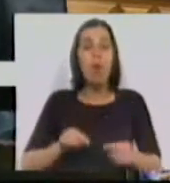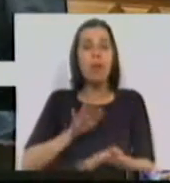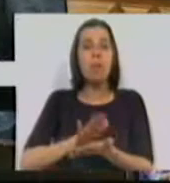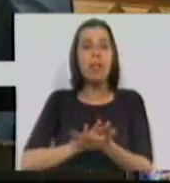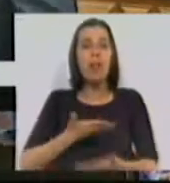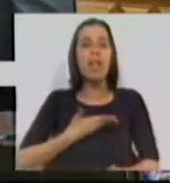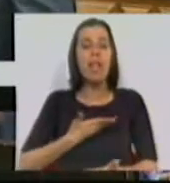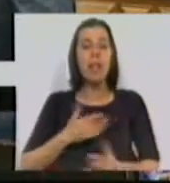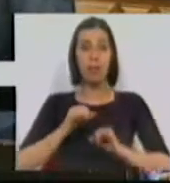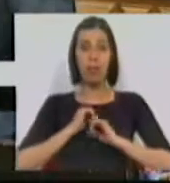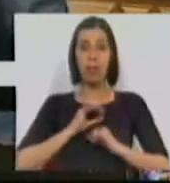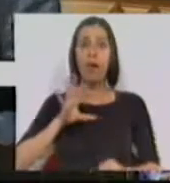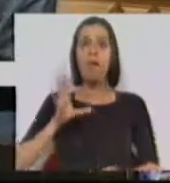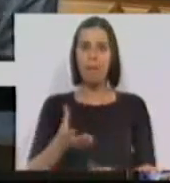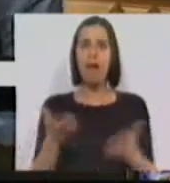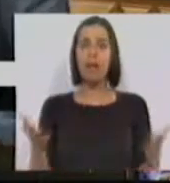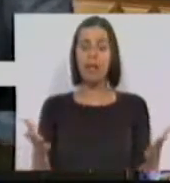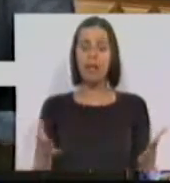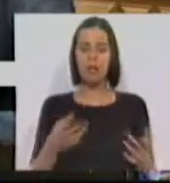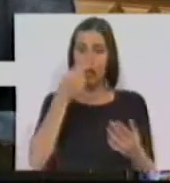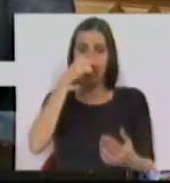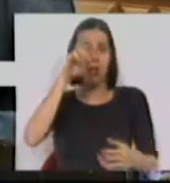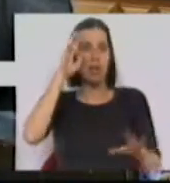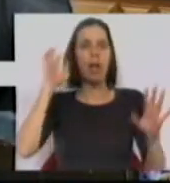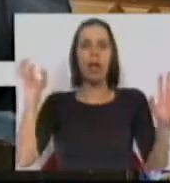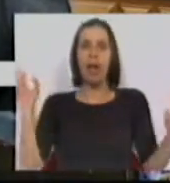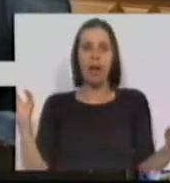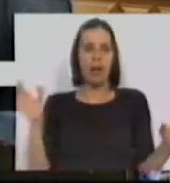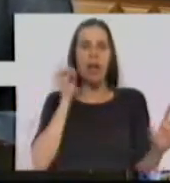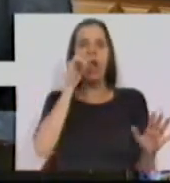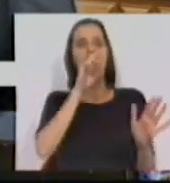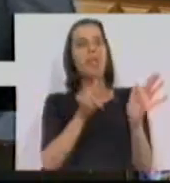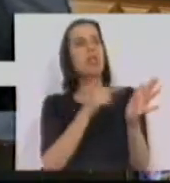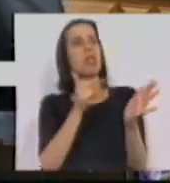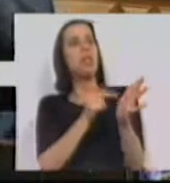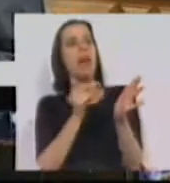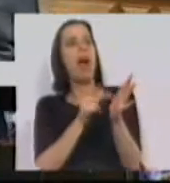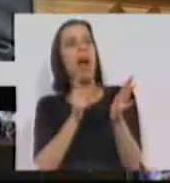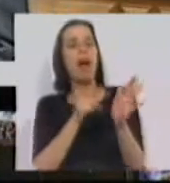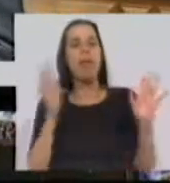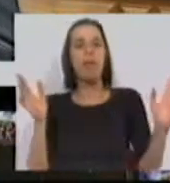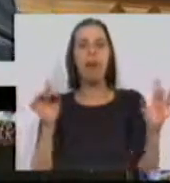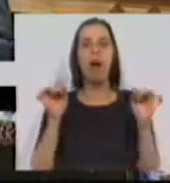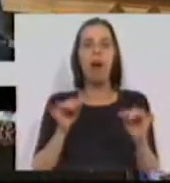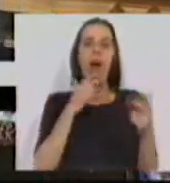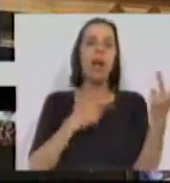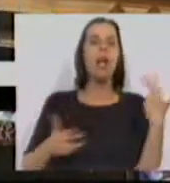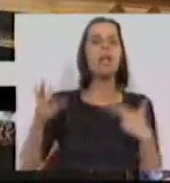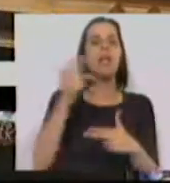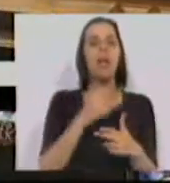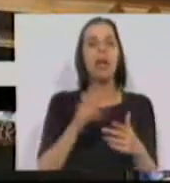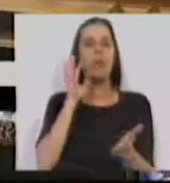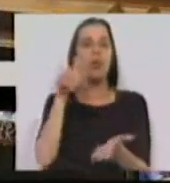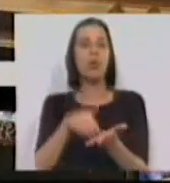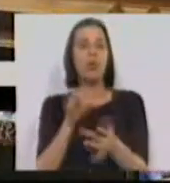de dívida do nosso país. E desenganem-se os que esperavam que aqui criticássemos